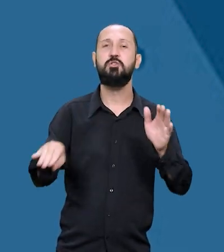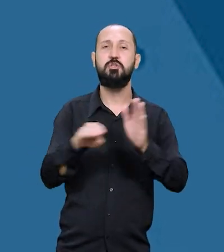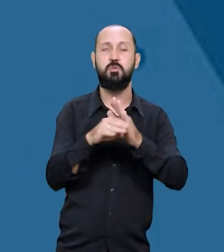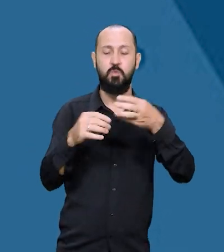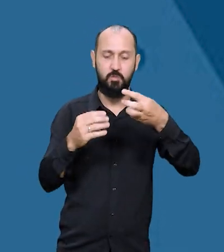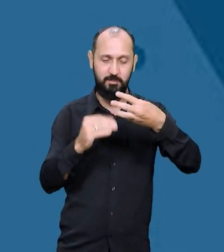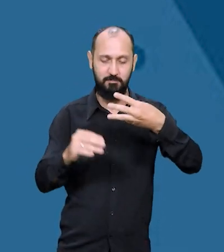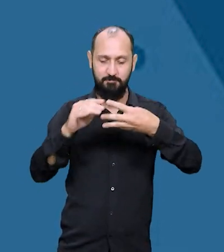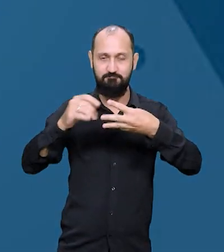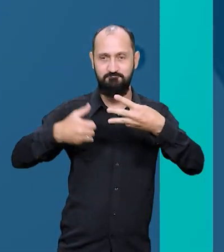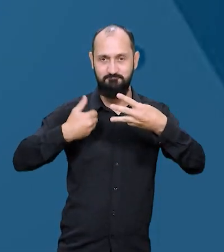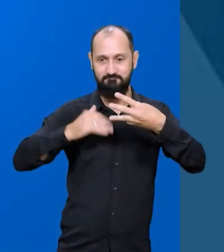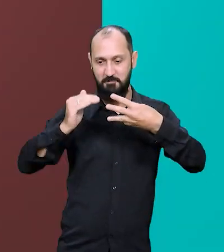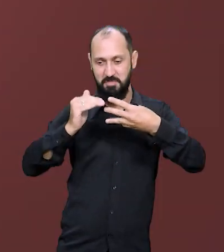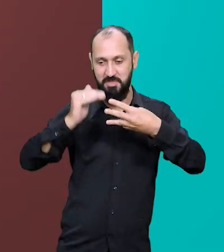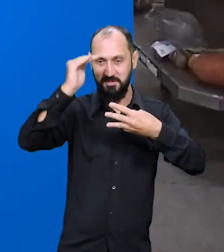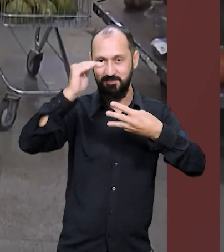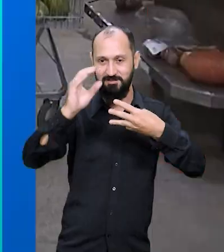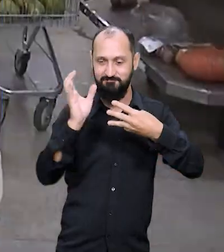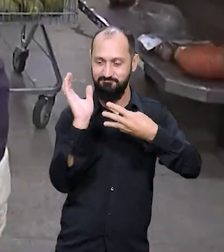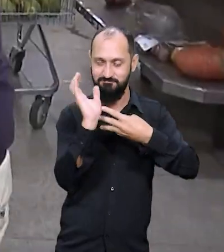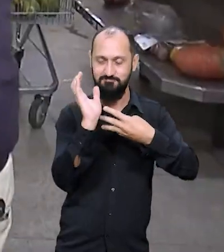na terceira idade. Confira.